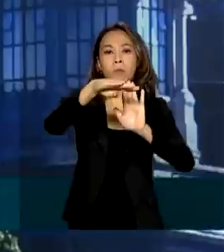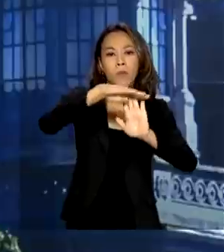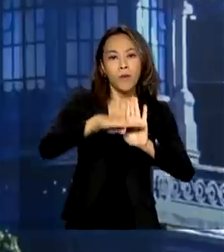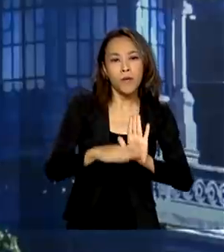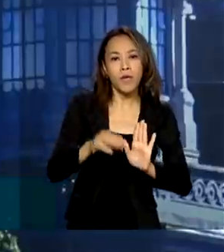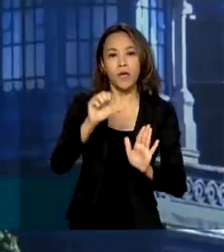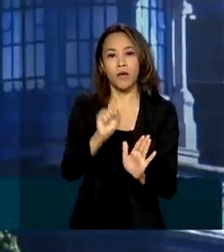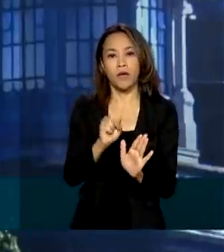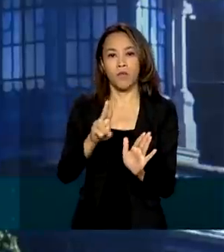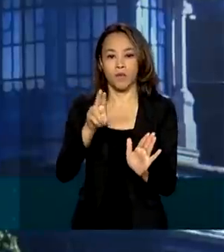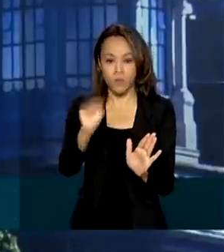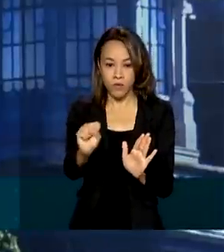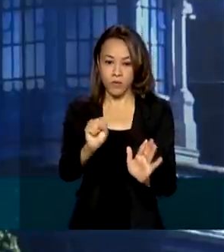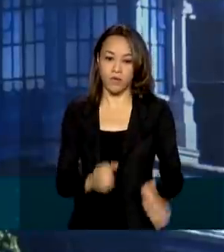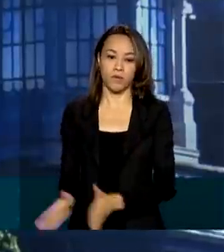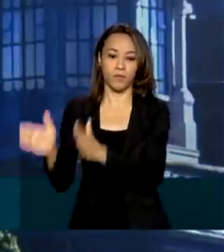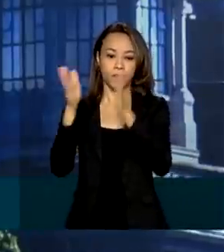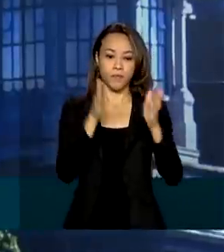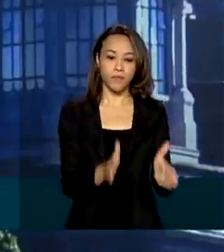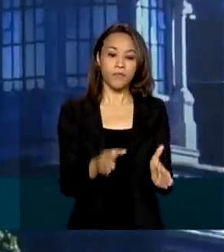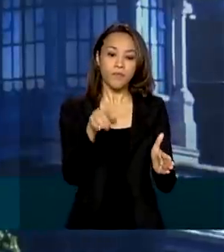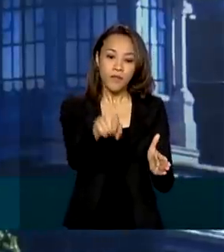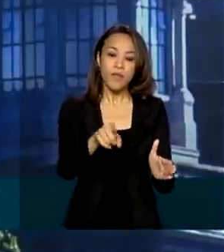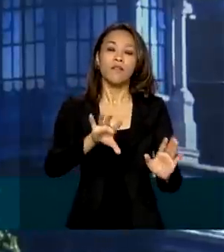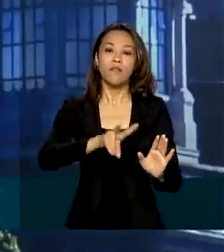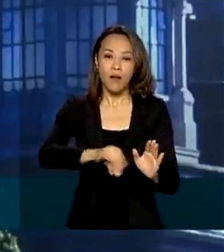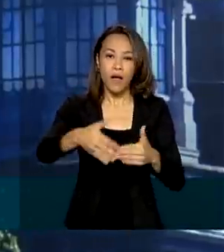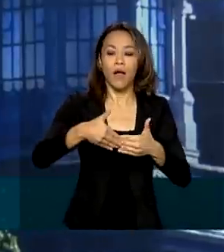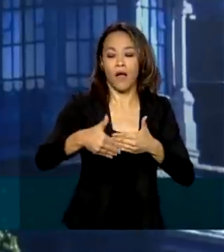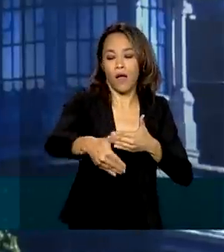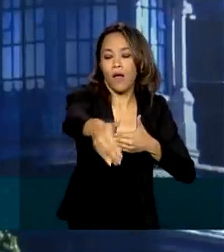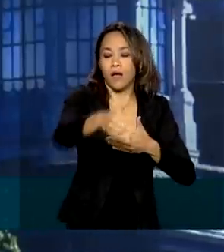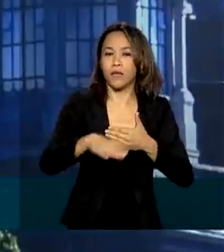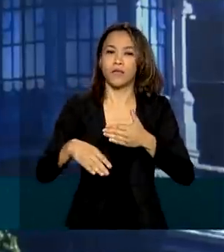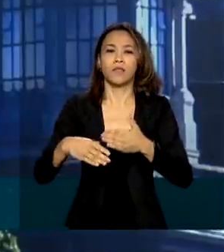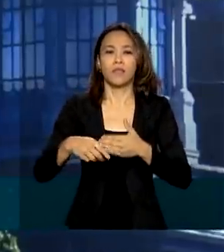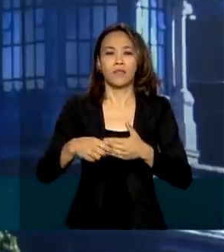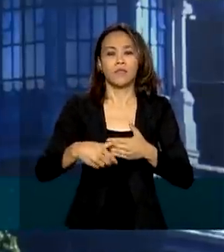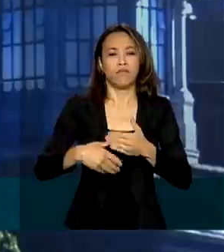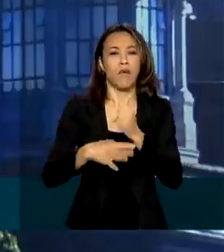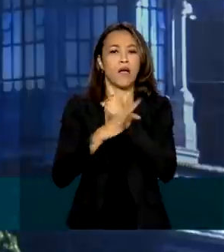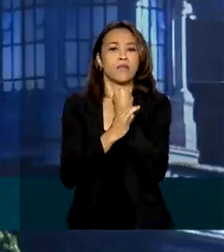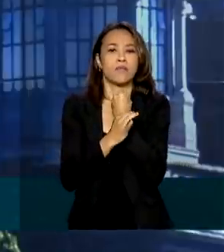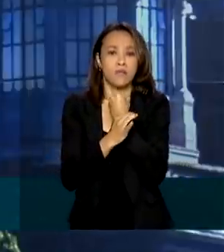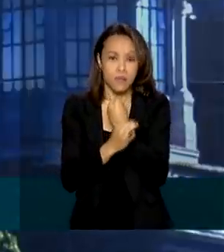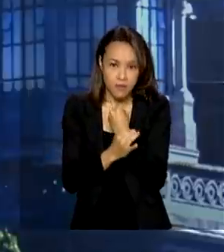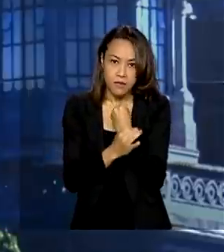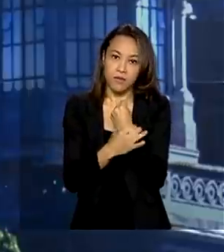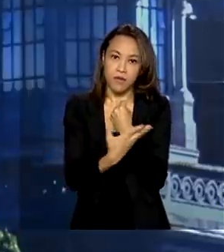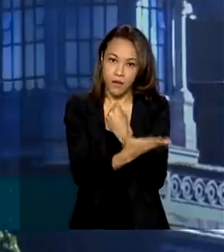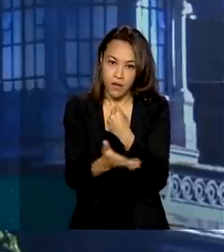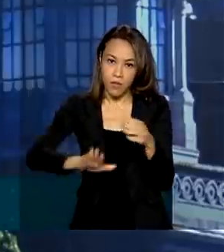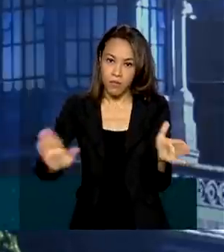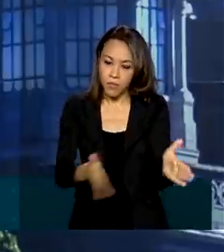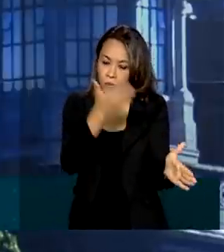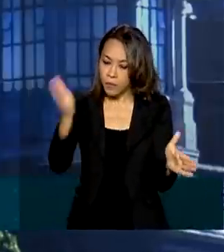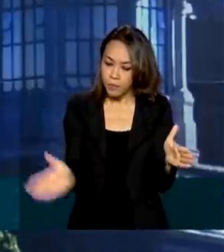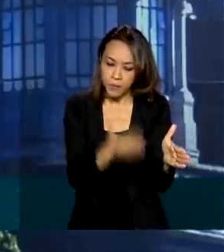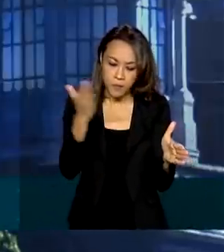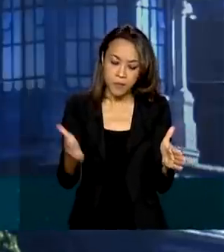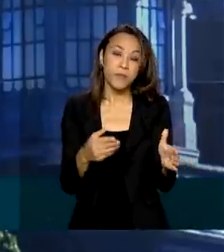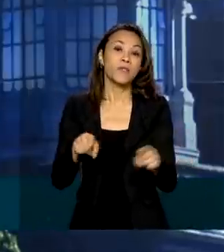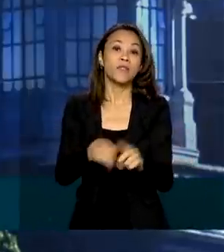a garantia de sustentabilidade do PNI nas próximas décadas, a redução da vulnerabilidade do país em